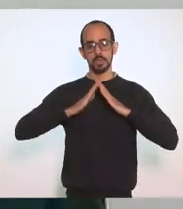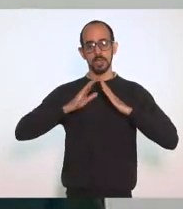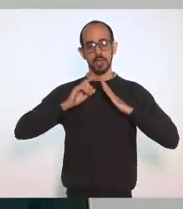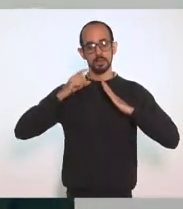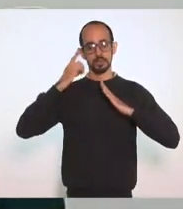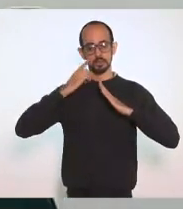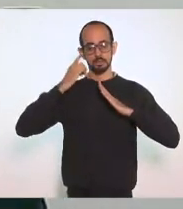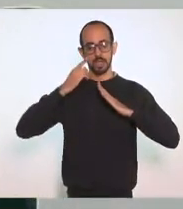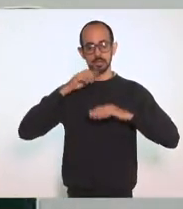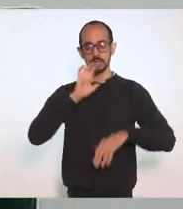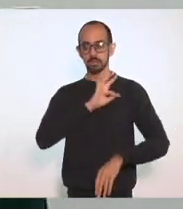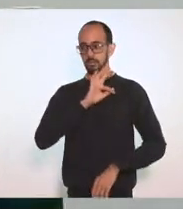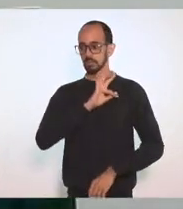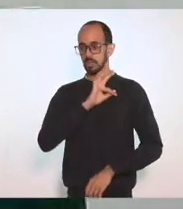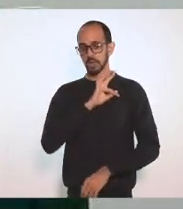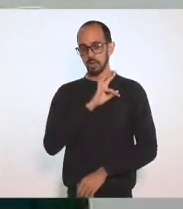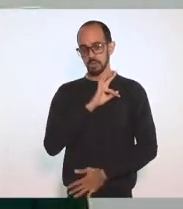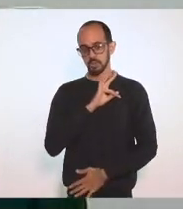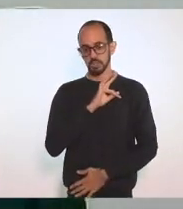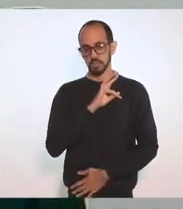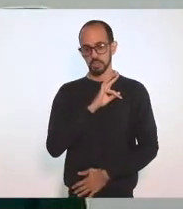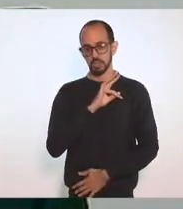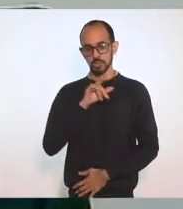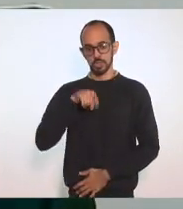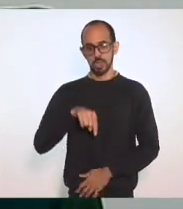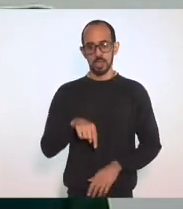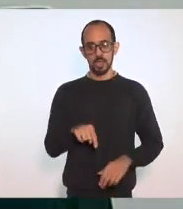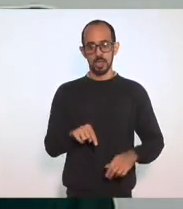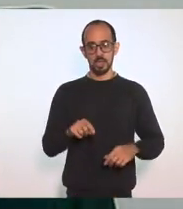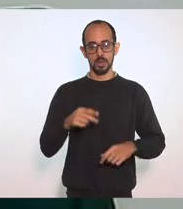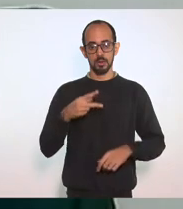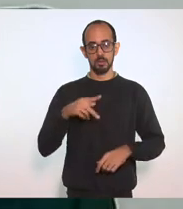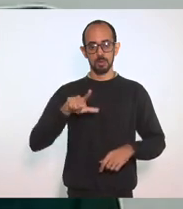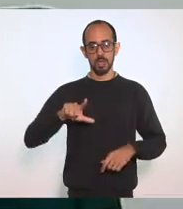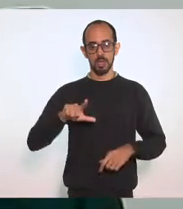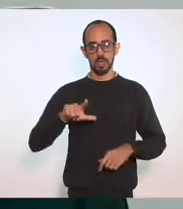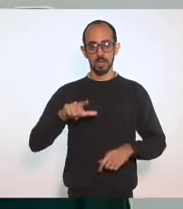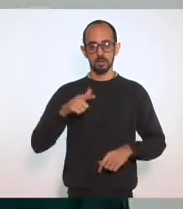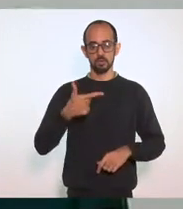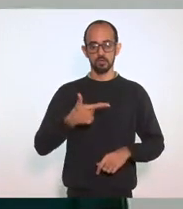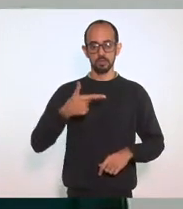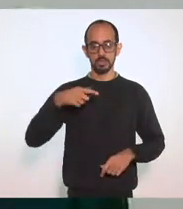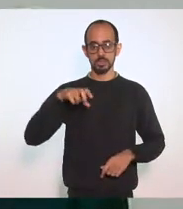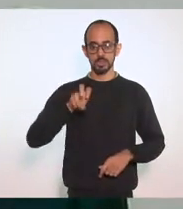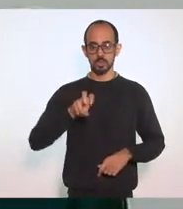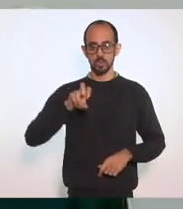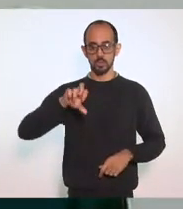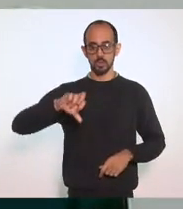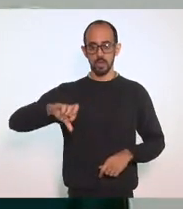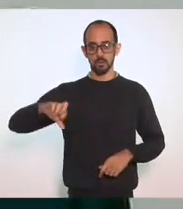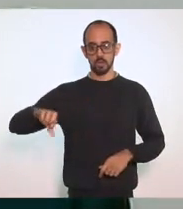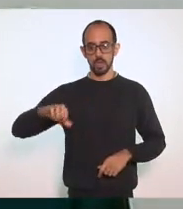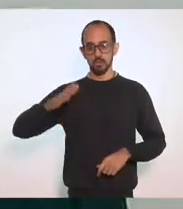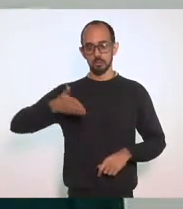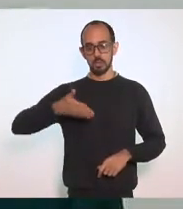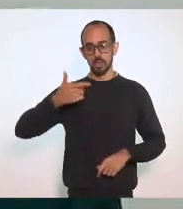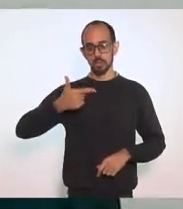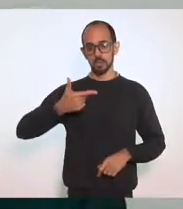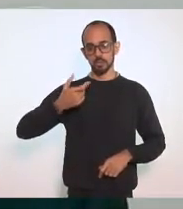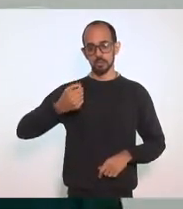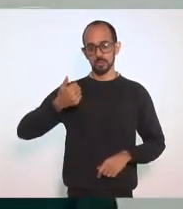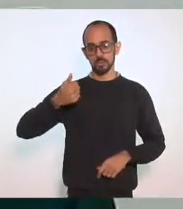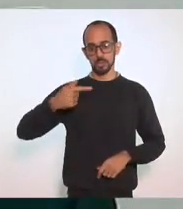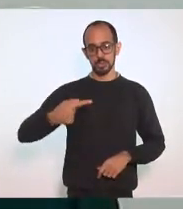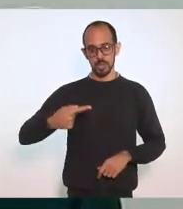que é um projeto de lei 2599-2017, com